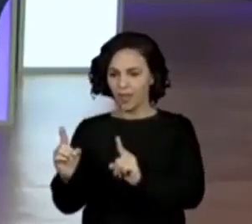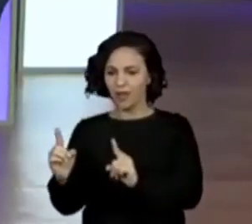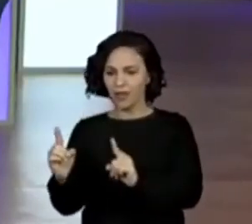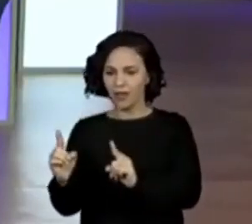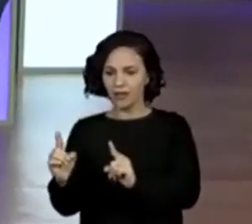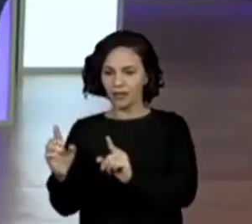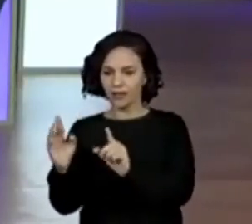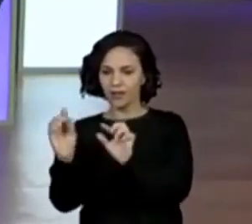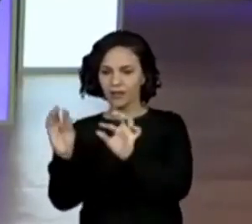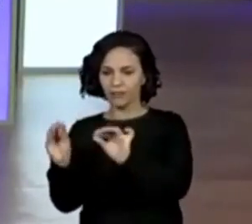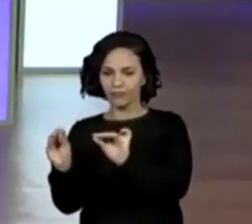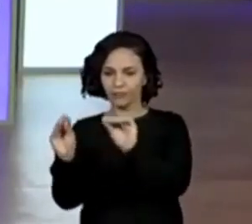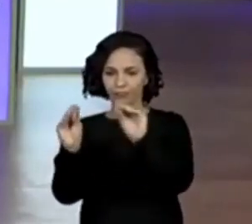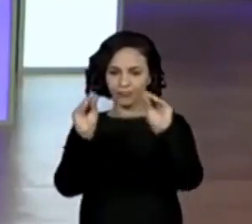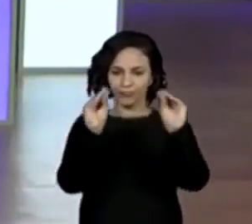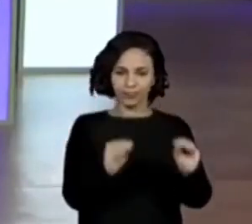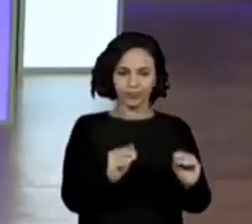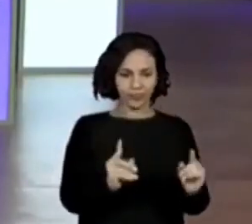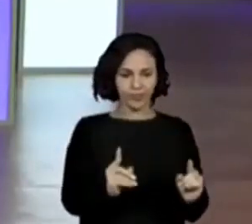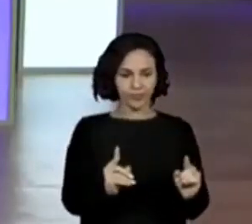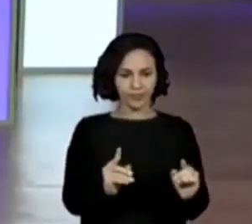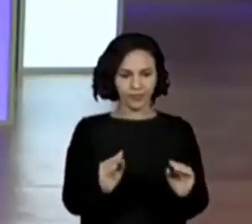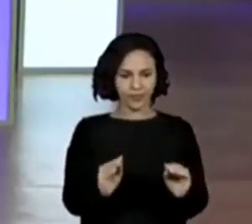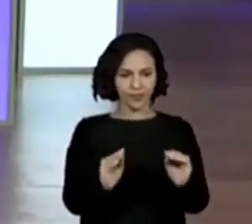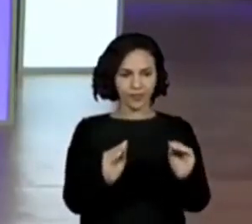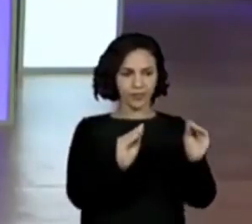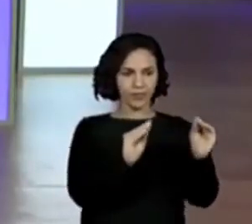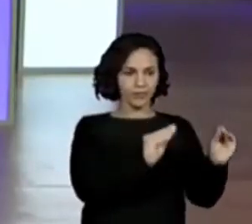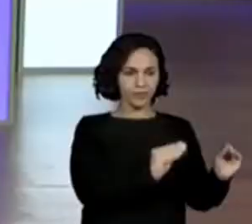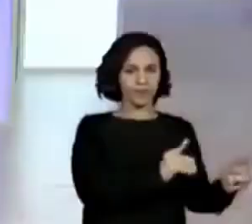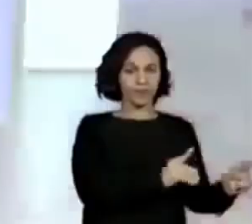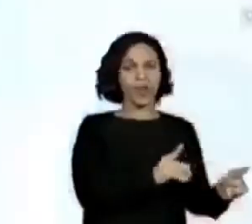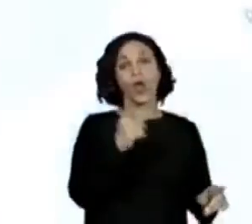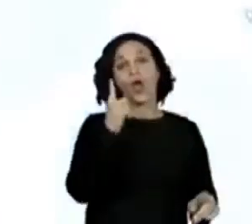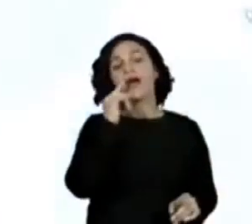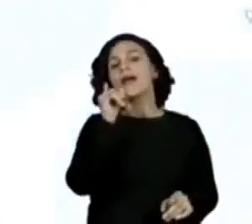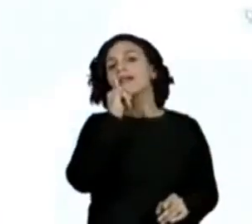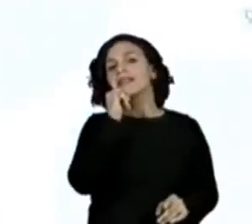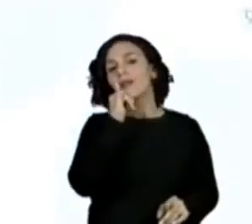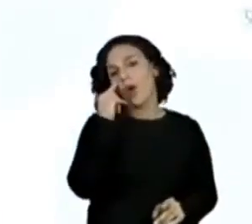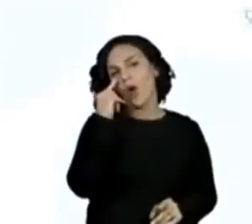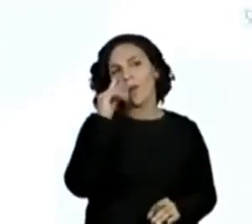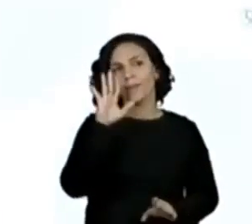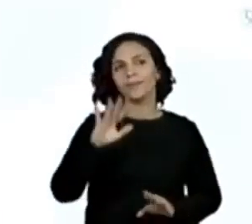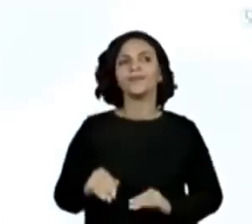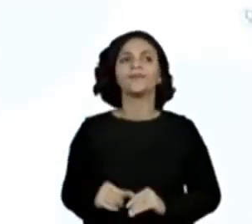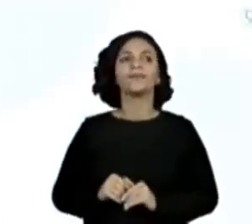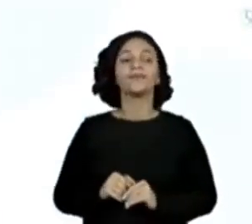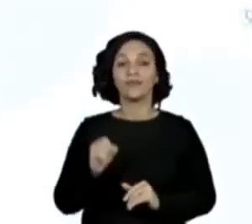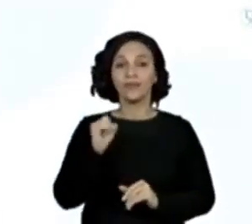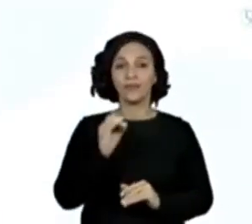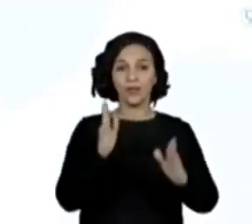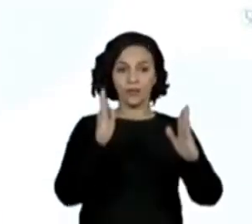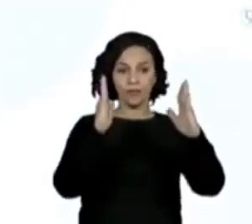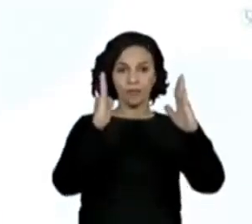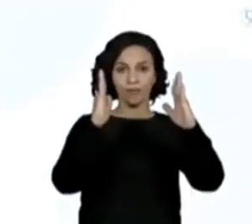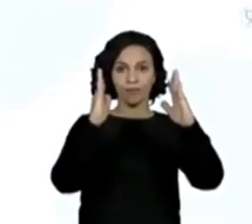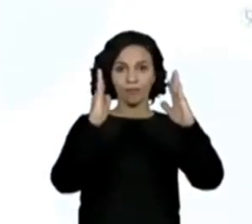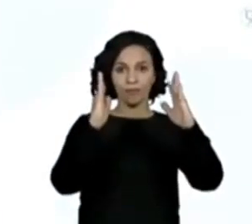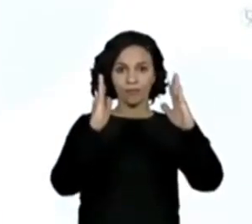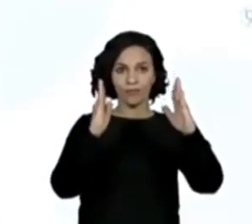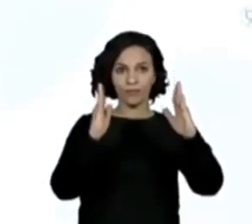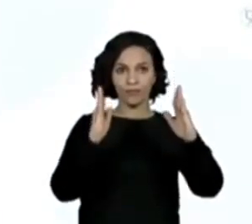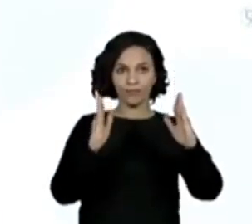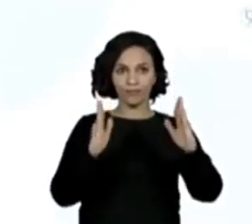cabem na grande. E se eu fizer um traço aqui, ó? Aqui, do final dessa corda